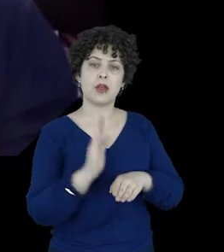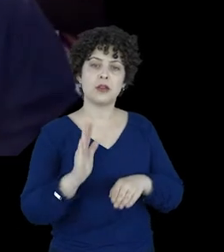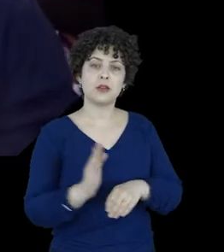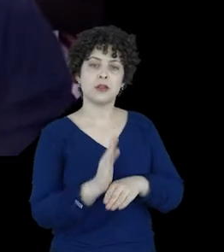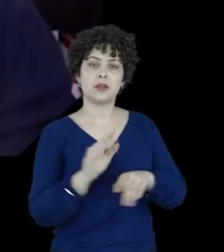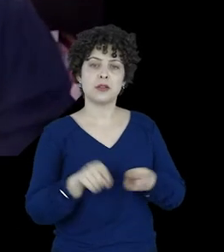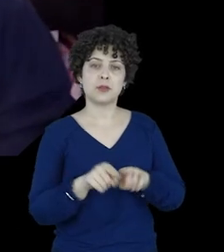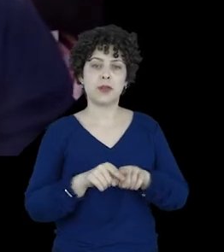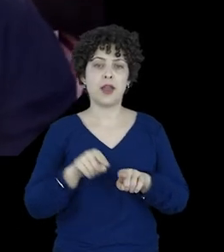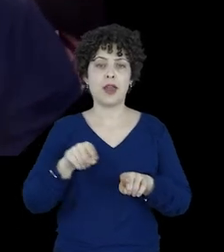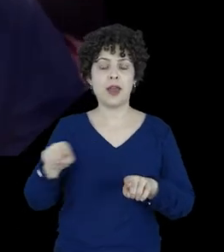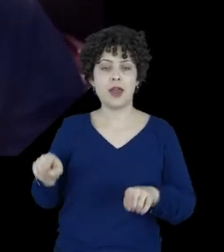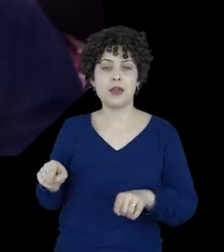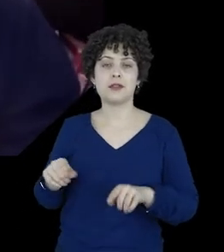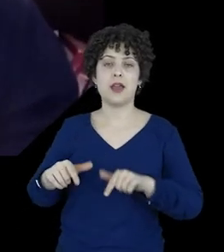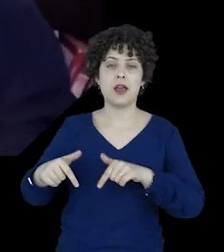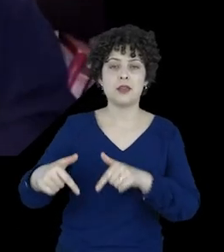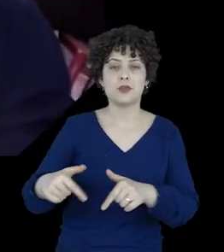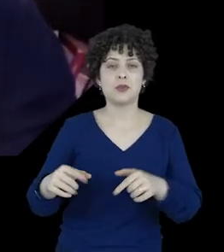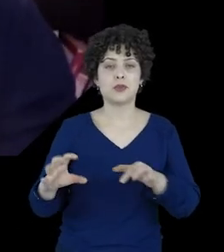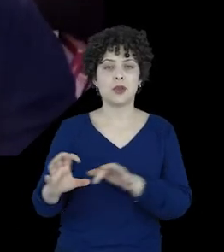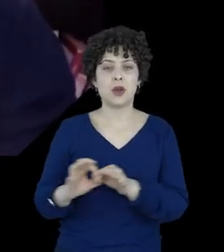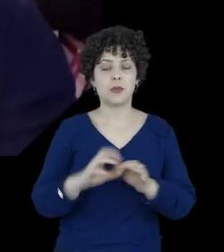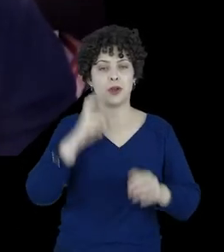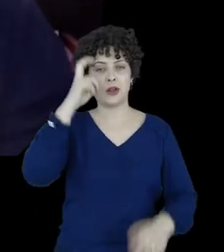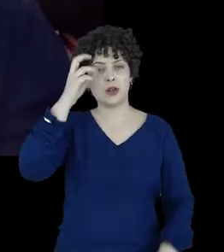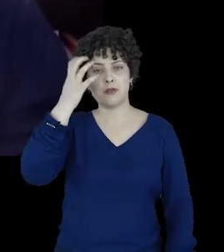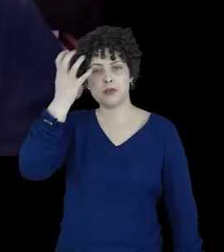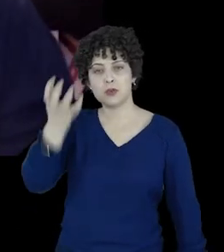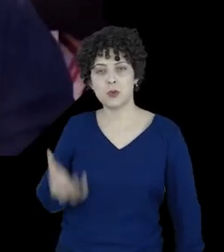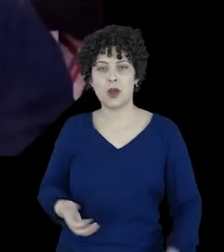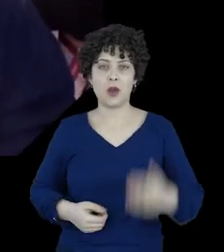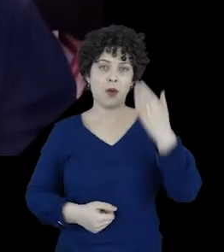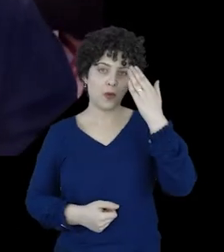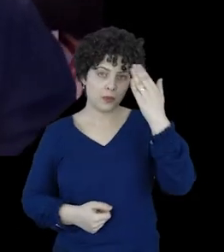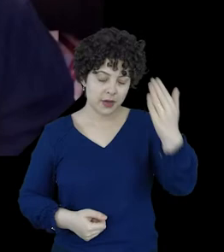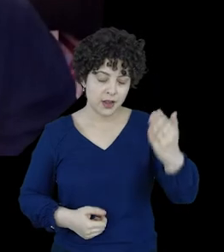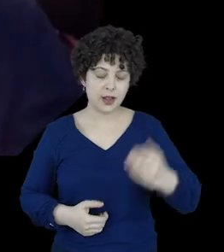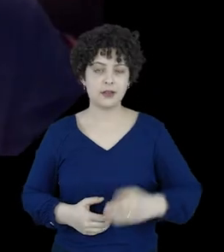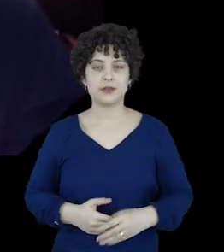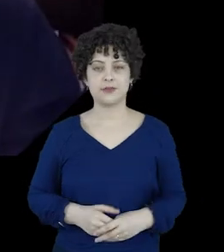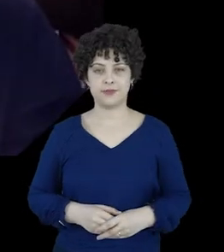visões a essas iniciativas relacionadas à inteligência artificial.